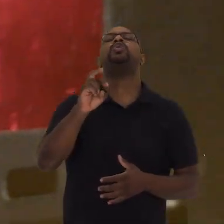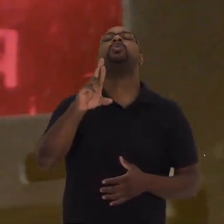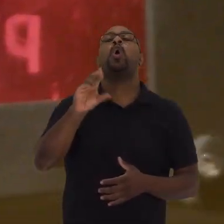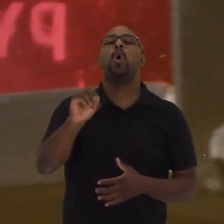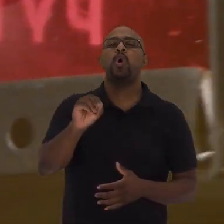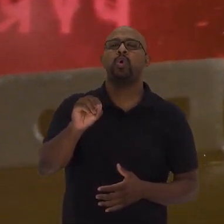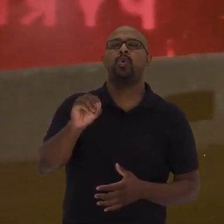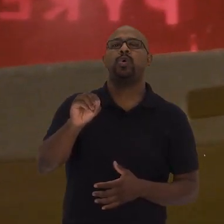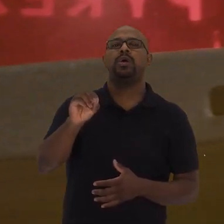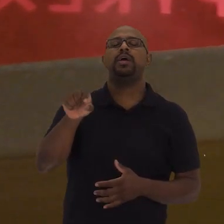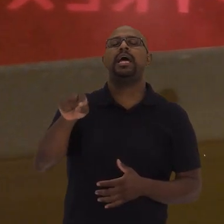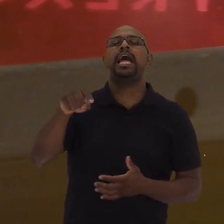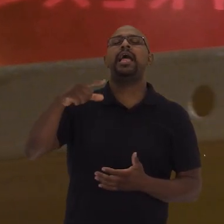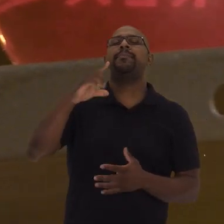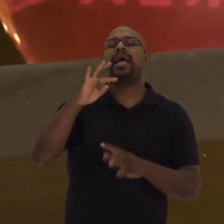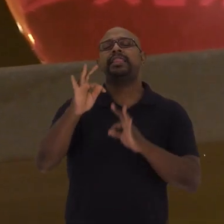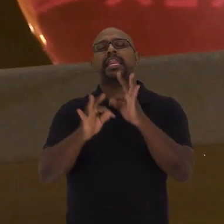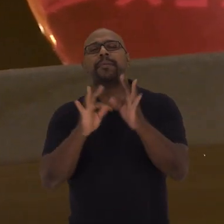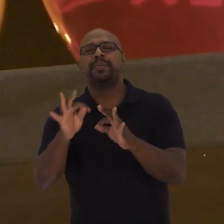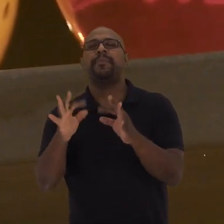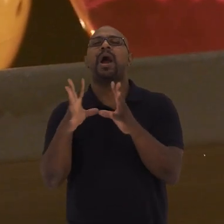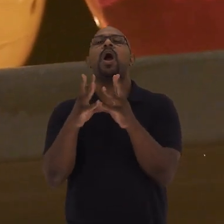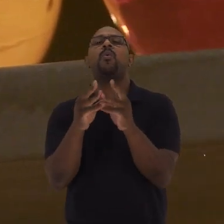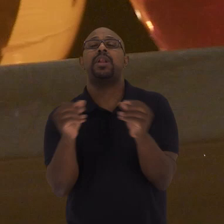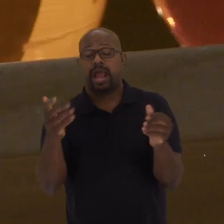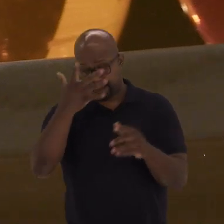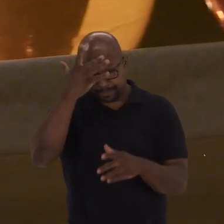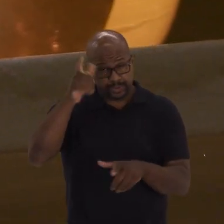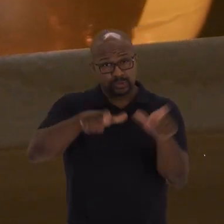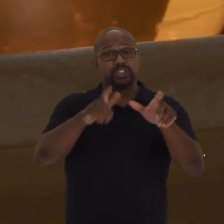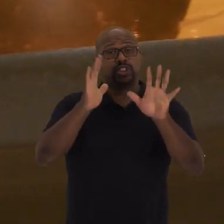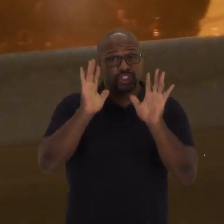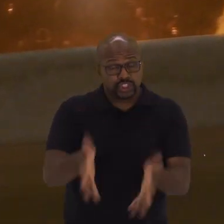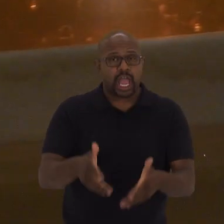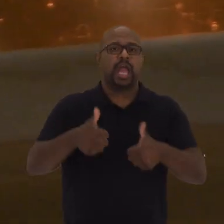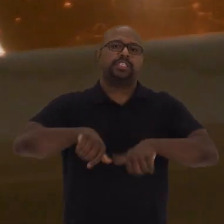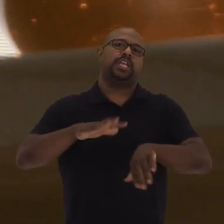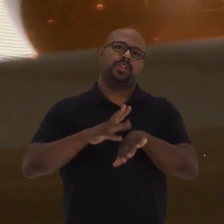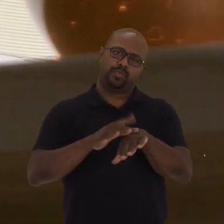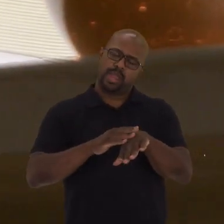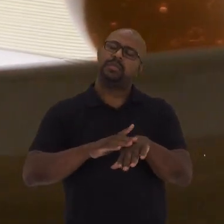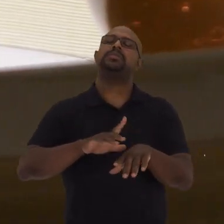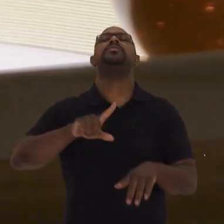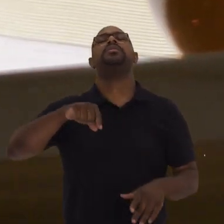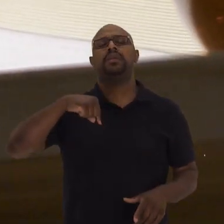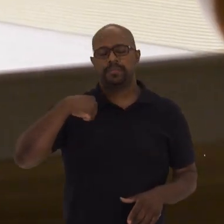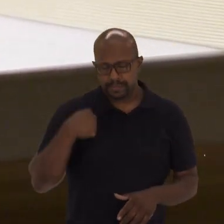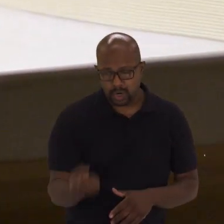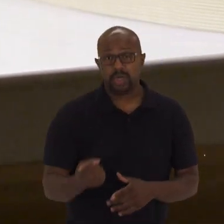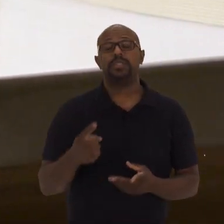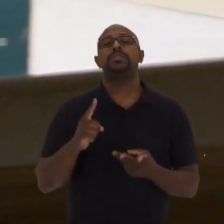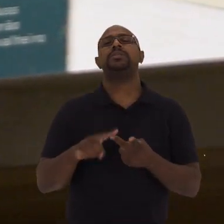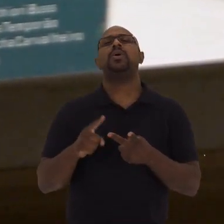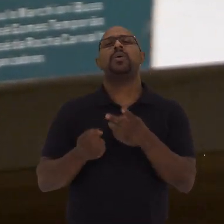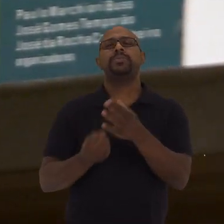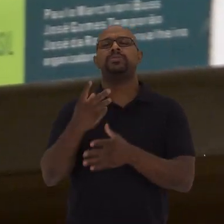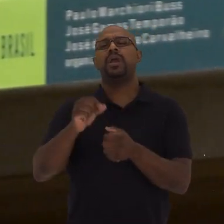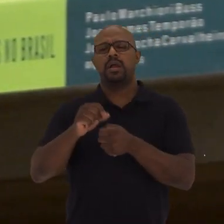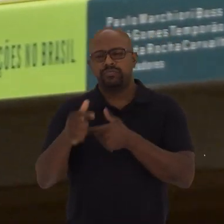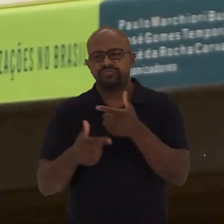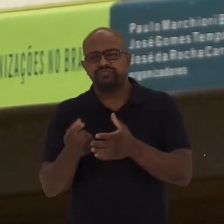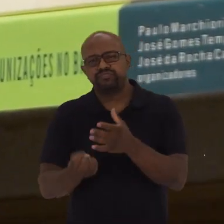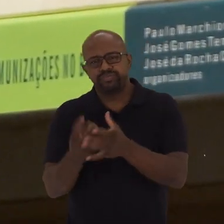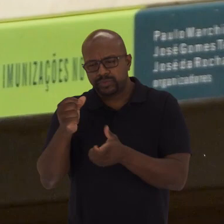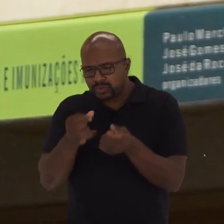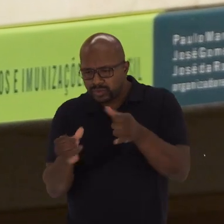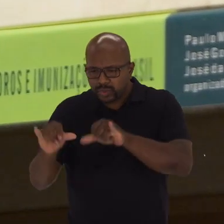soros usados para curar pessoas Que já estão doentes Depois de... Prateleira com frascos, com líquidos e livros A de vacina